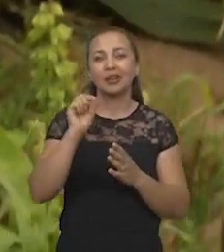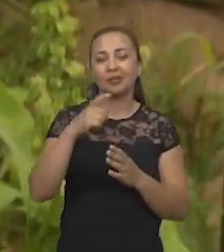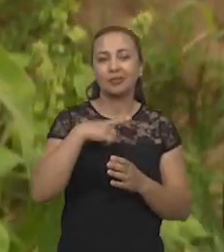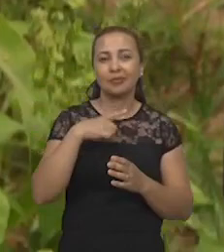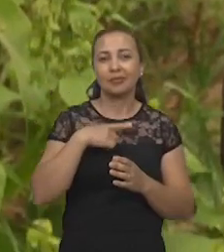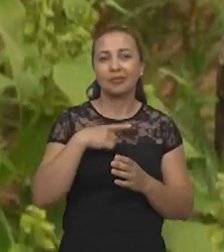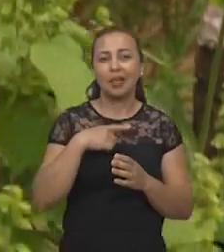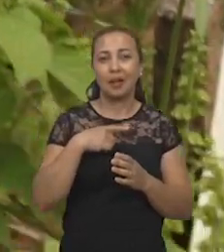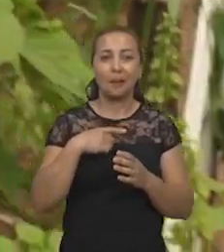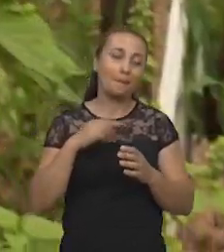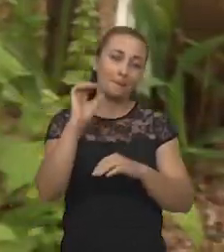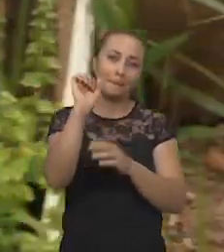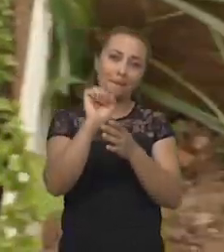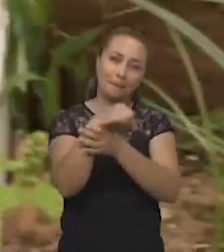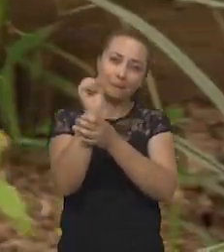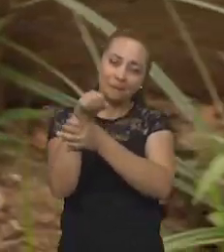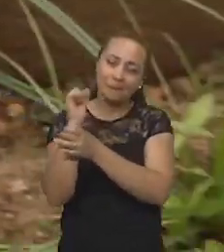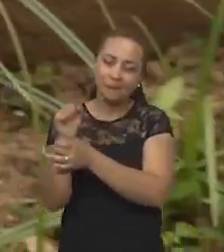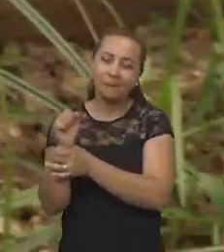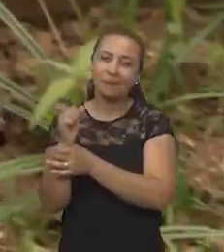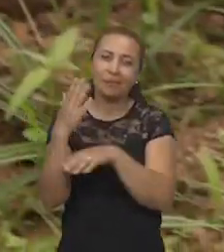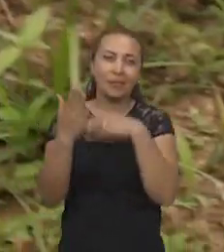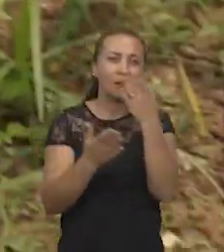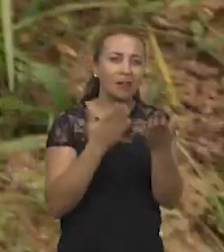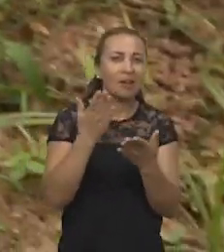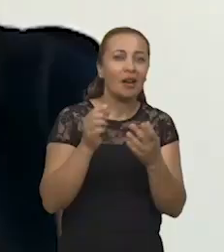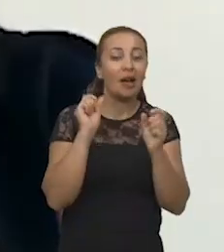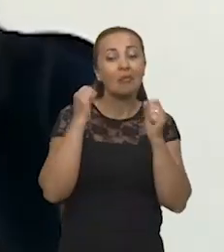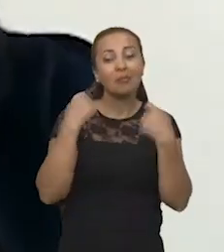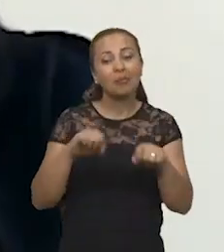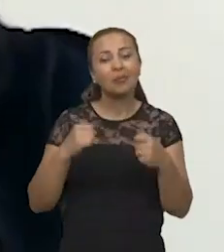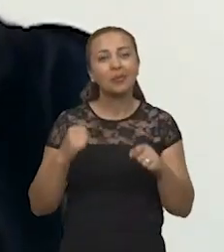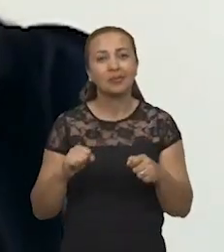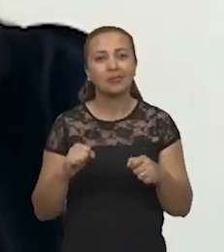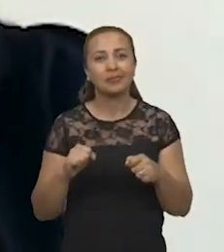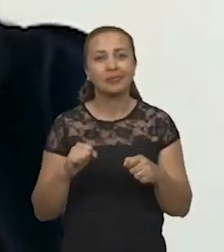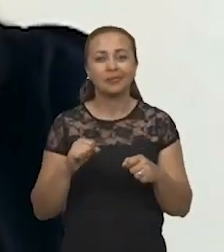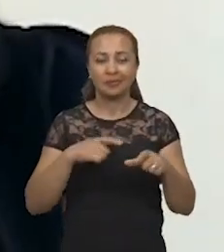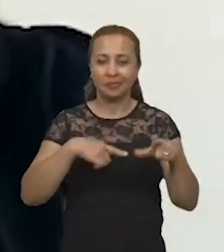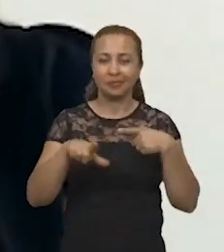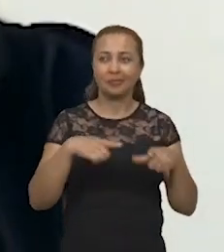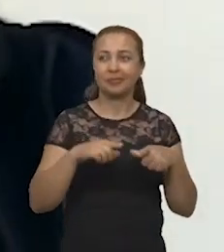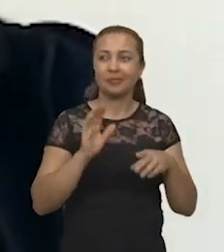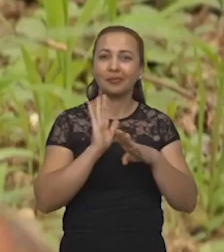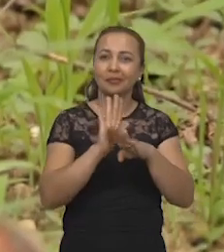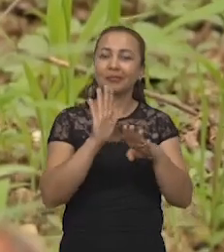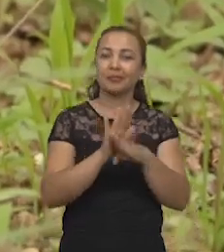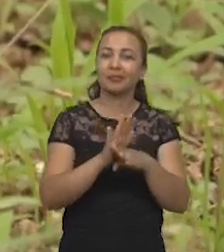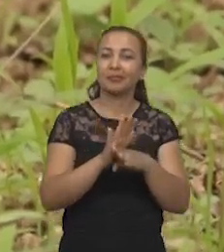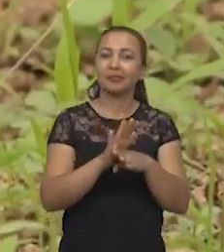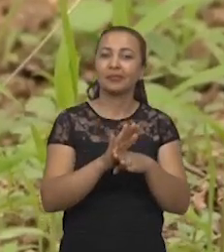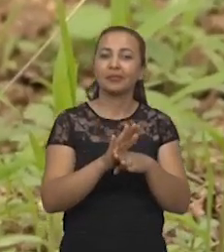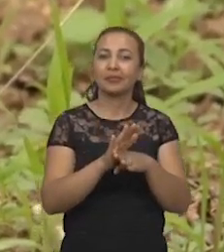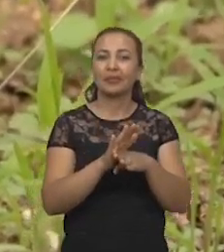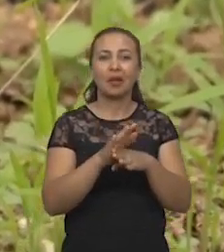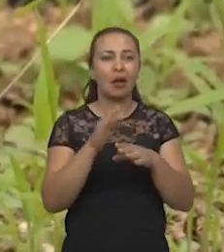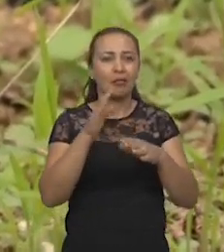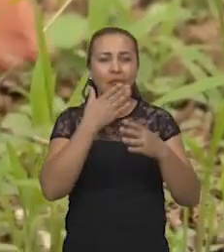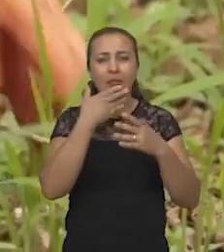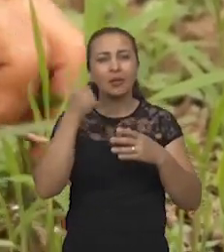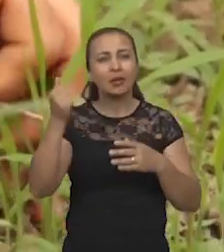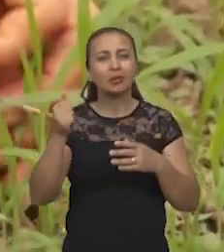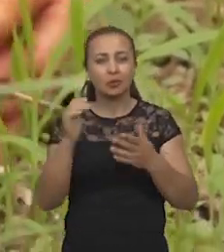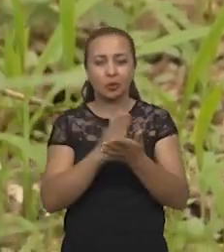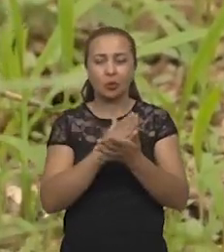propriedade terapêutica, é a sua possibilidade de atuar atenuando